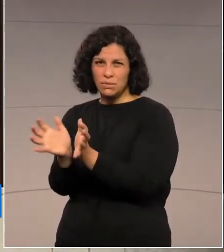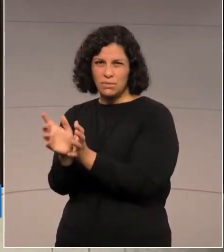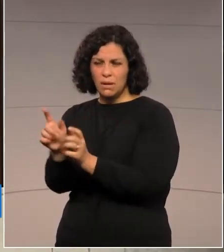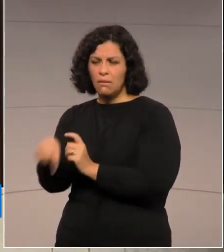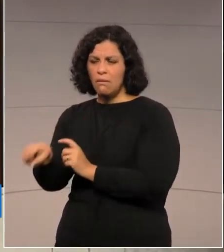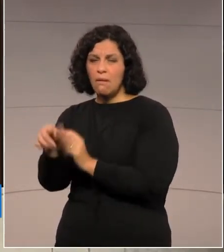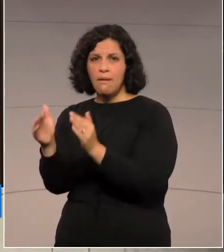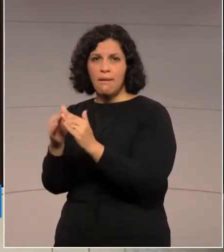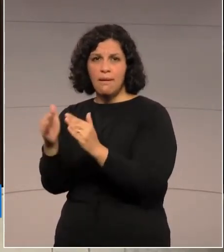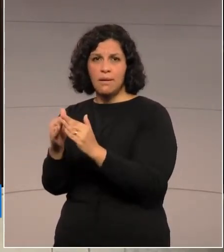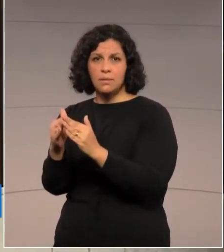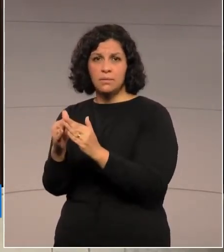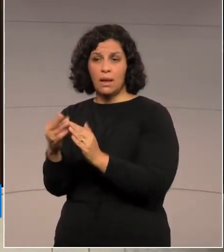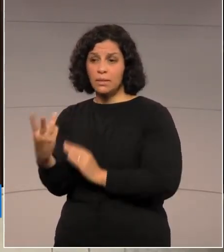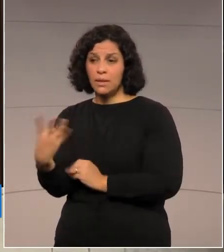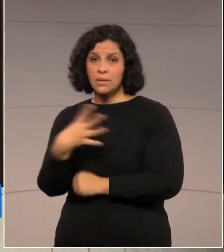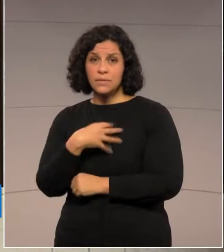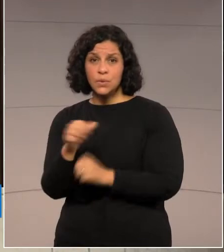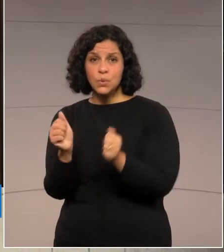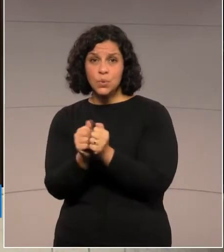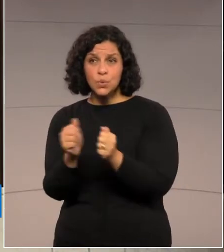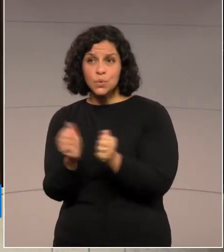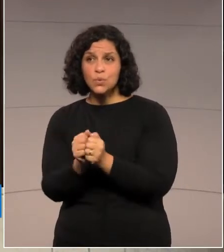então são e três filhos dela.